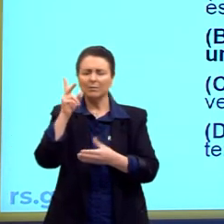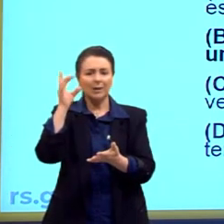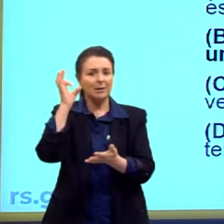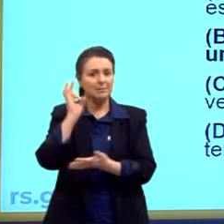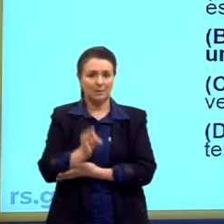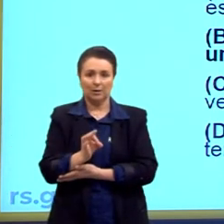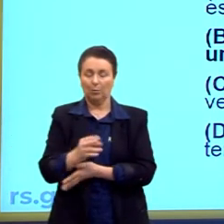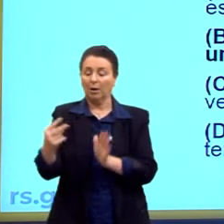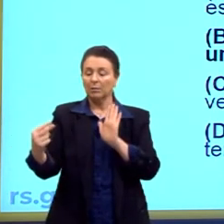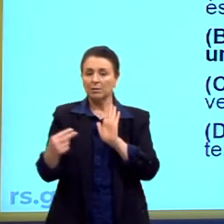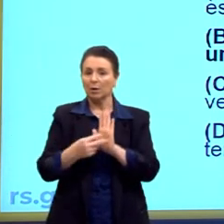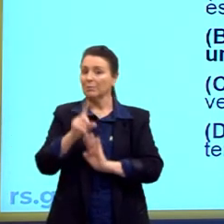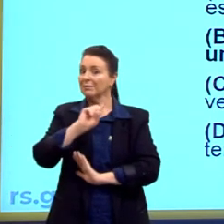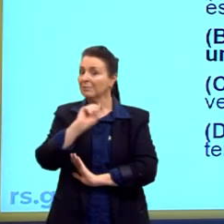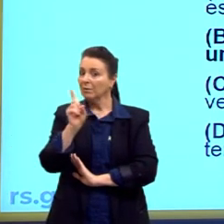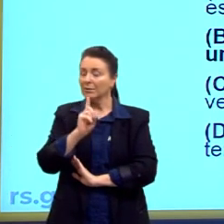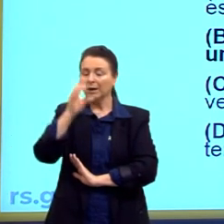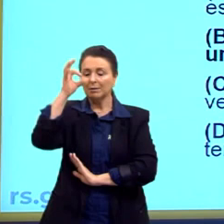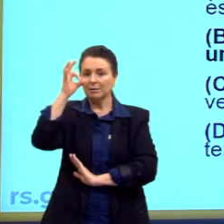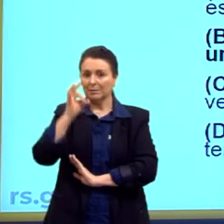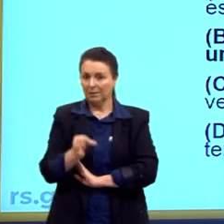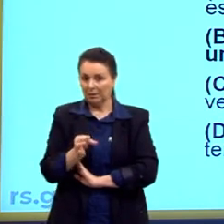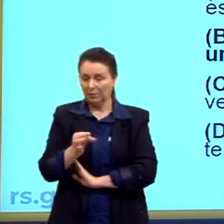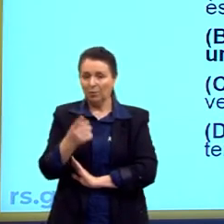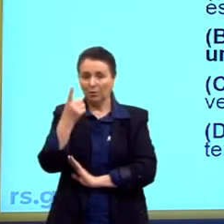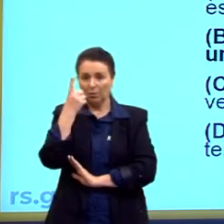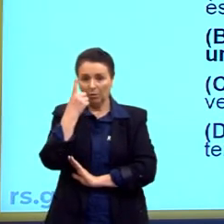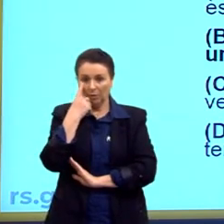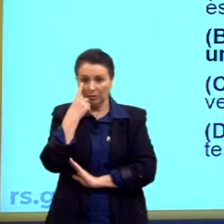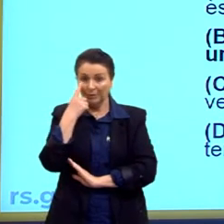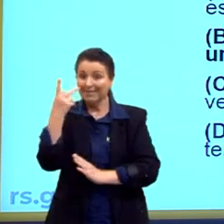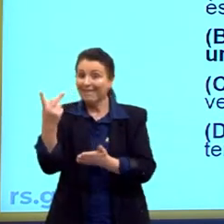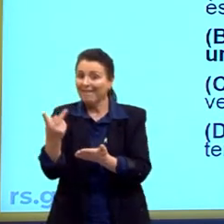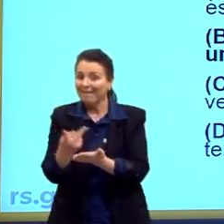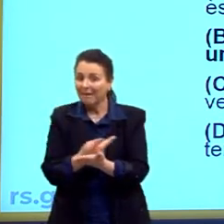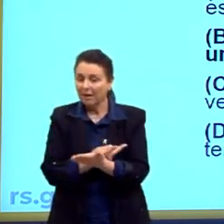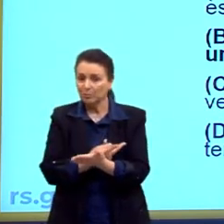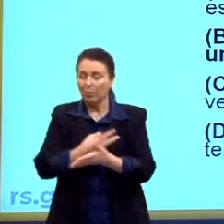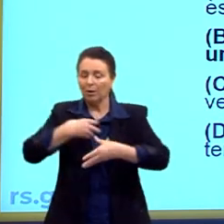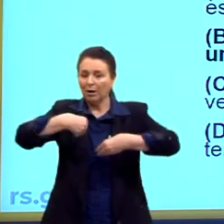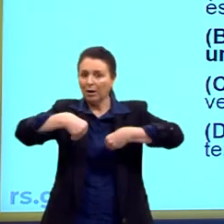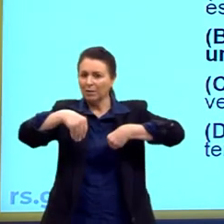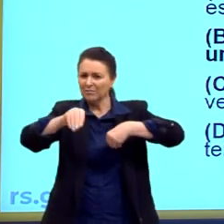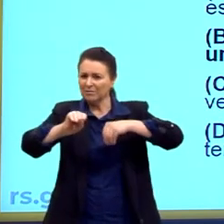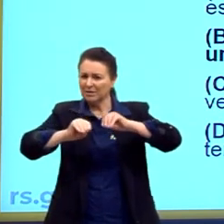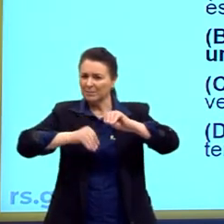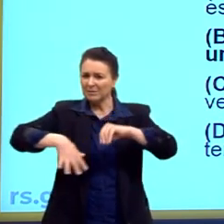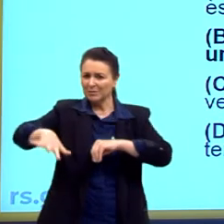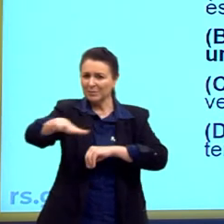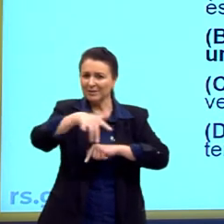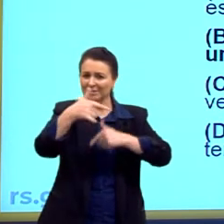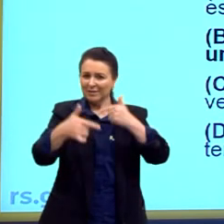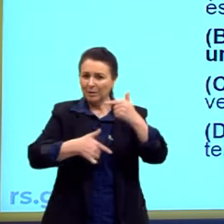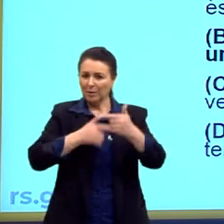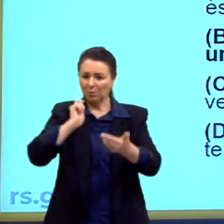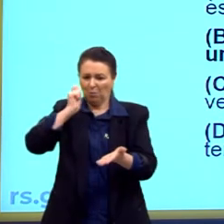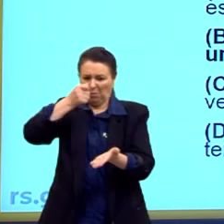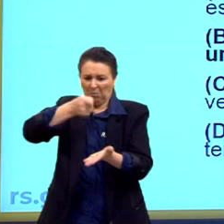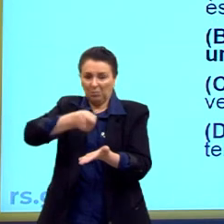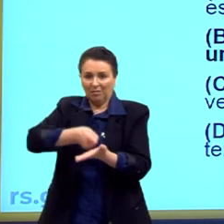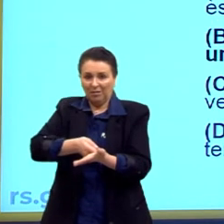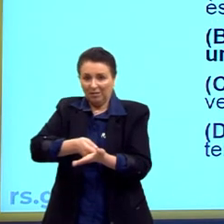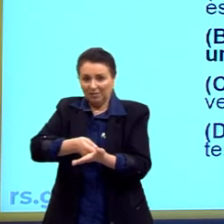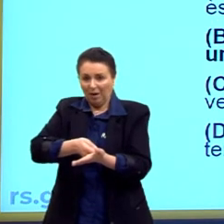temos que prestar atenção sempre na formulação da questão, então, olha, é incorreto, a flexibilização do mercado de trabalho obrigada